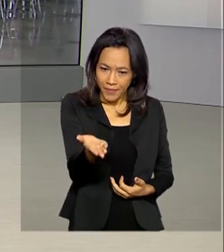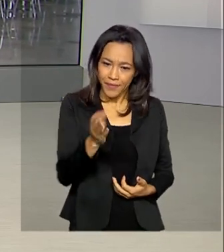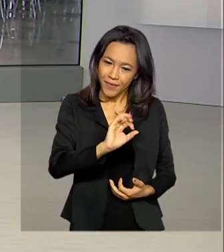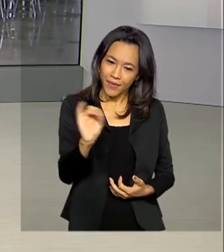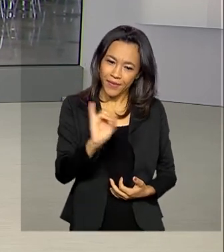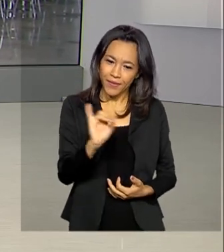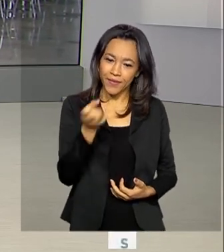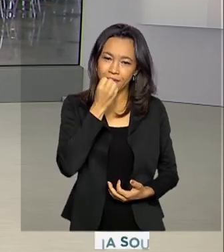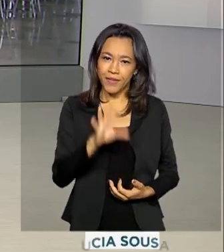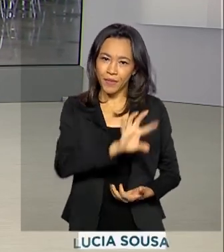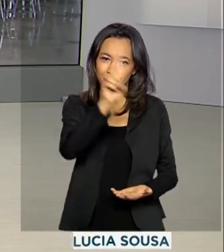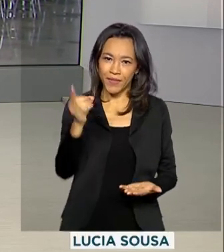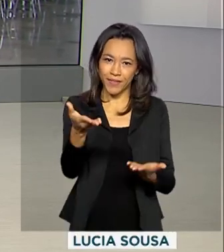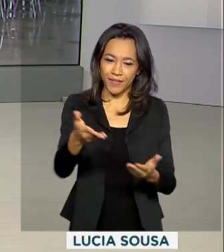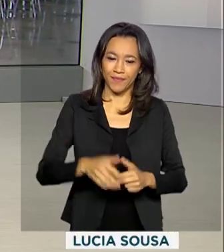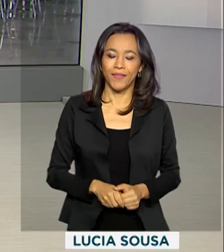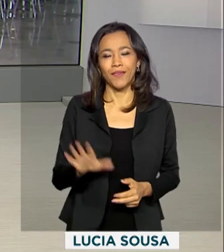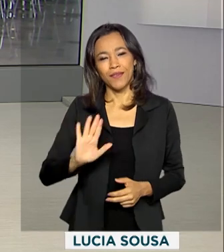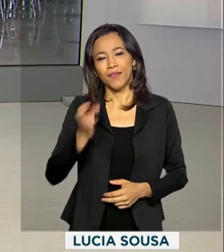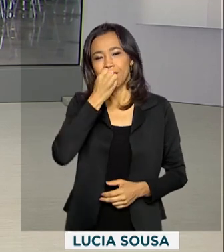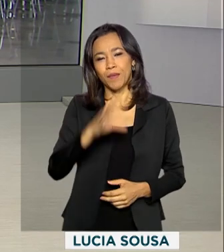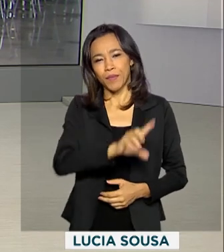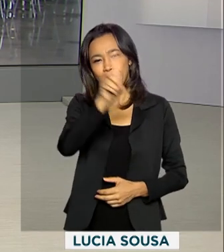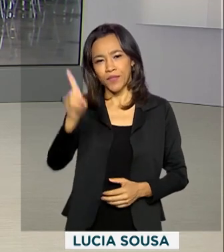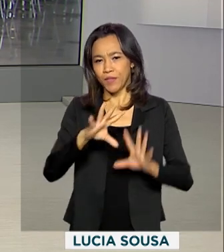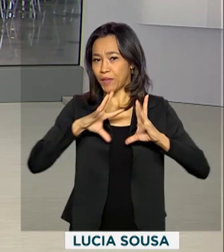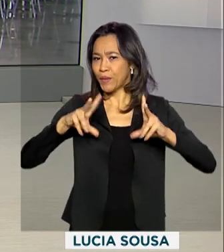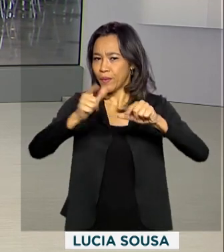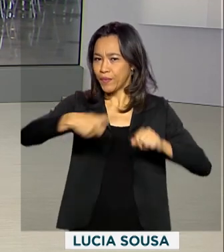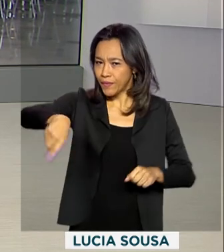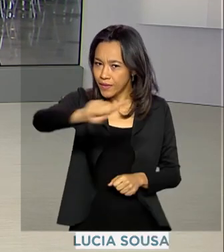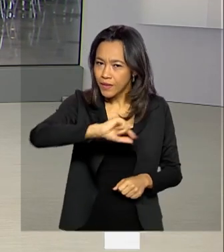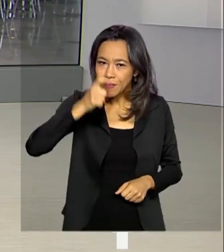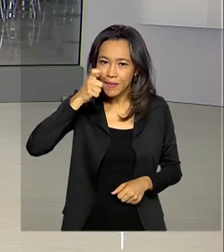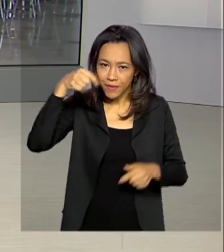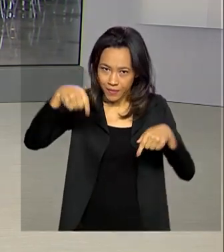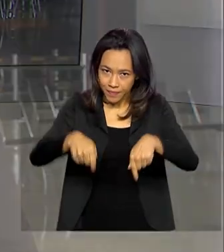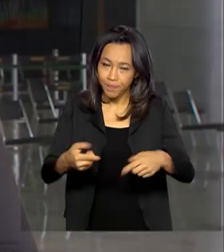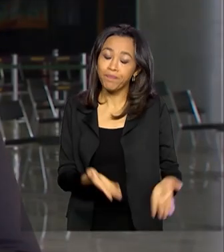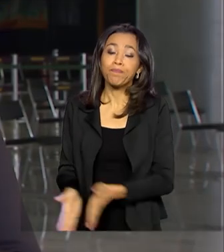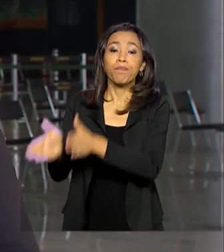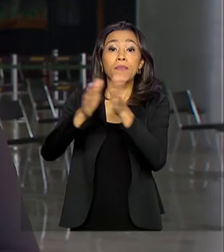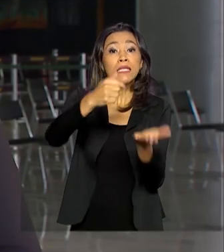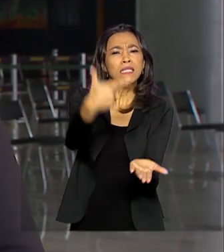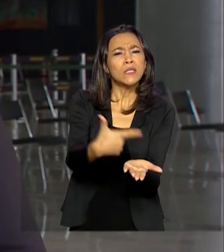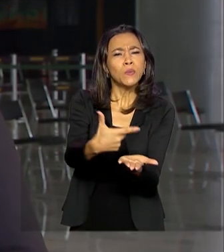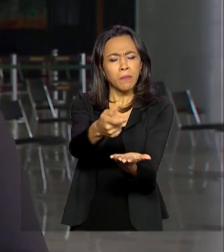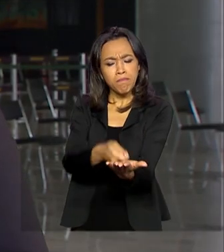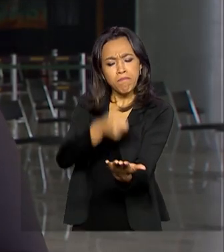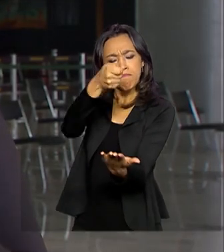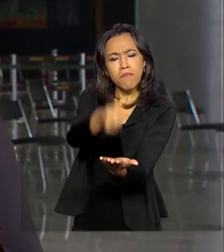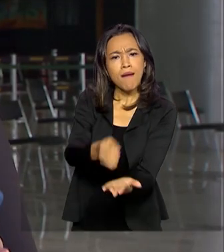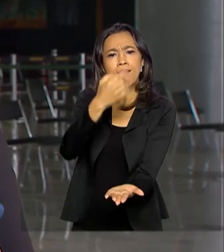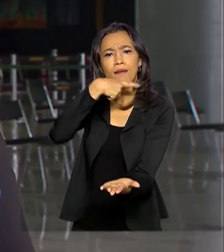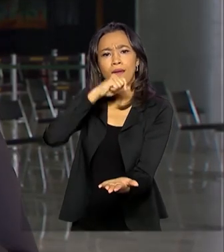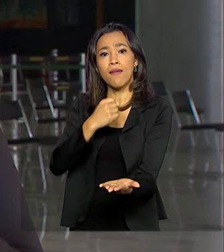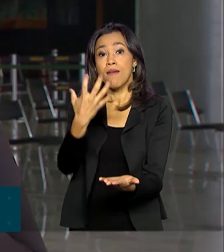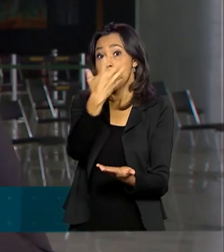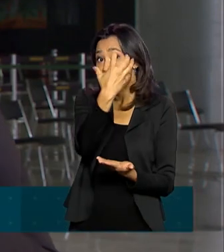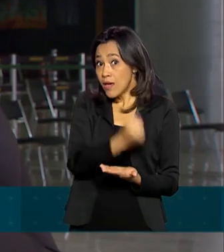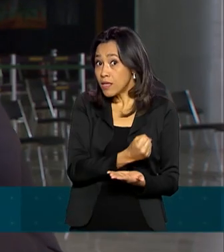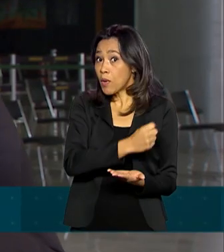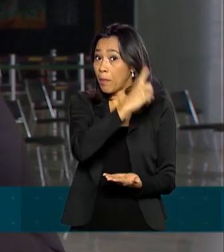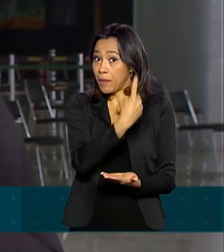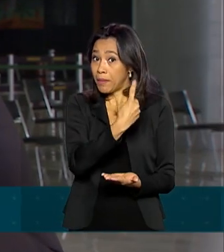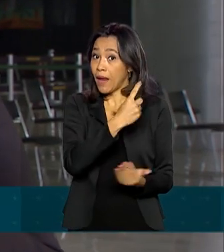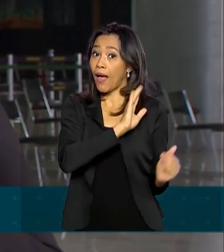Oi Márcia, bom dia. Oi Renata, bom dia pra você, bom dia pra todos que nos acompanham. Essa segunda parcela vai ser paga pra quem recebeu a primeira parcela até o